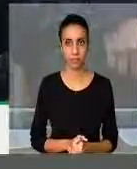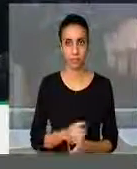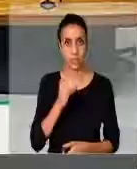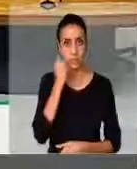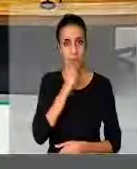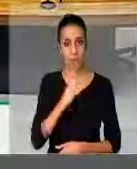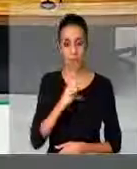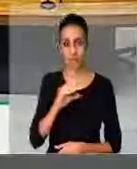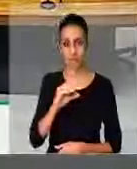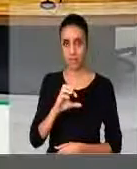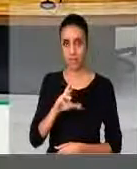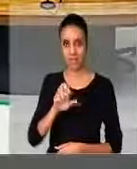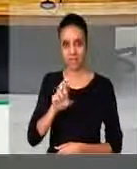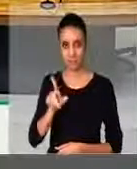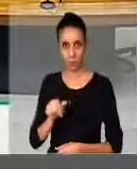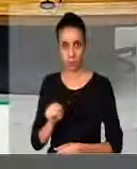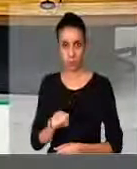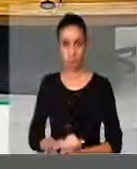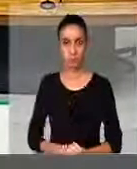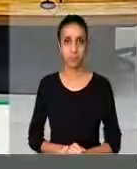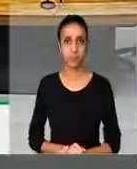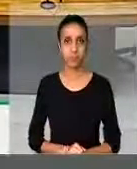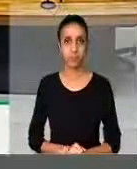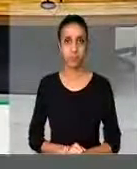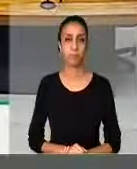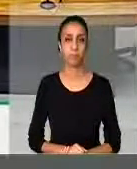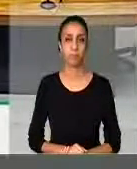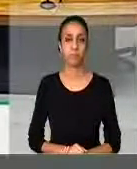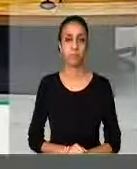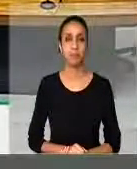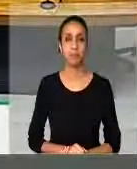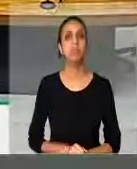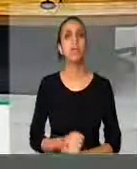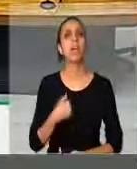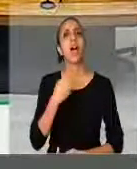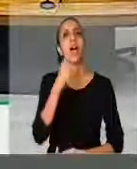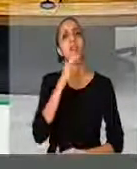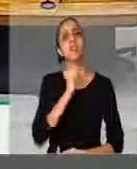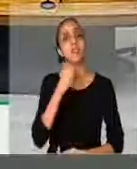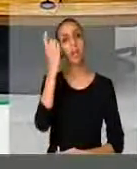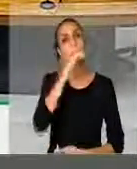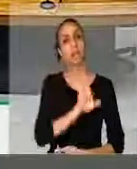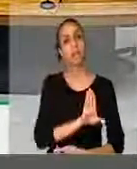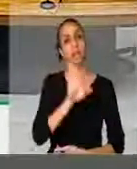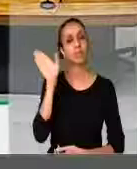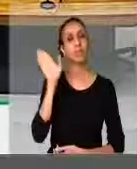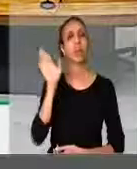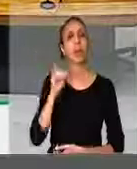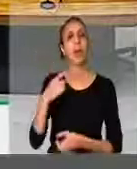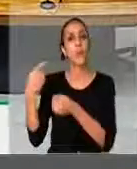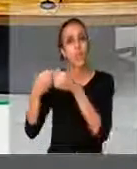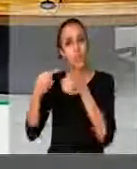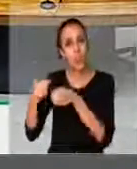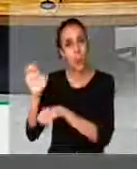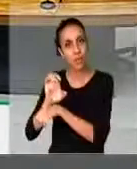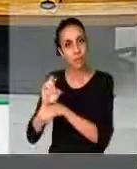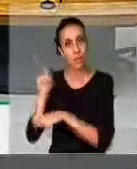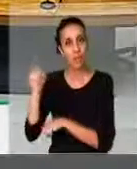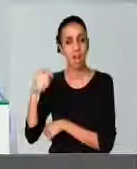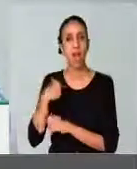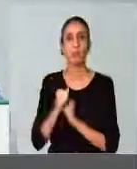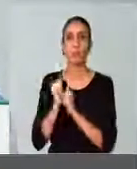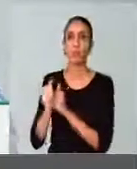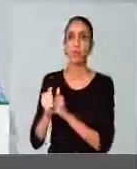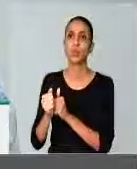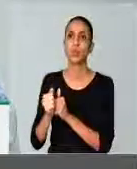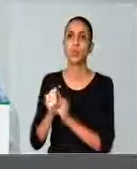Senhor presidente, passei esse final de semana lá no interior do estado. Acompanhei o senhor governador, Paulo